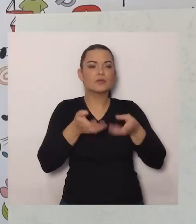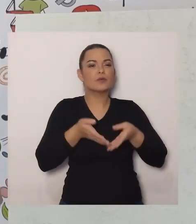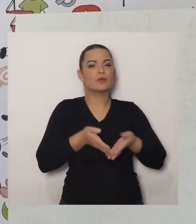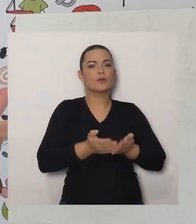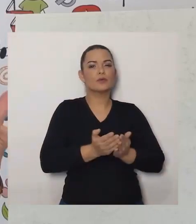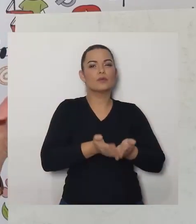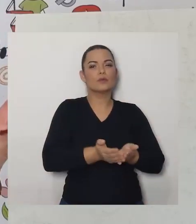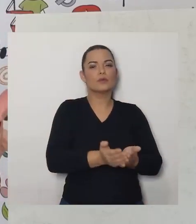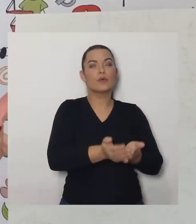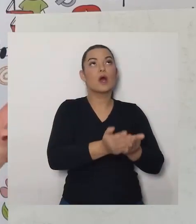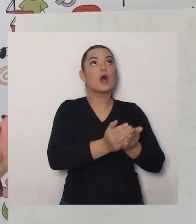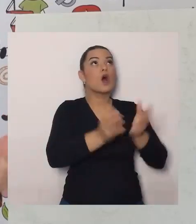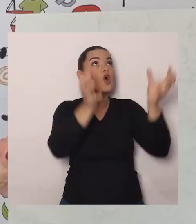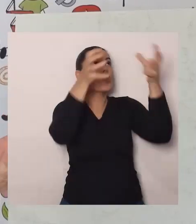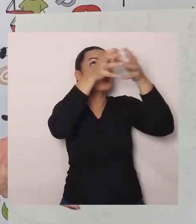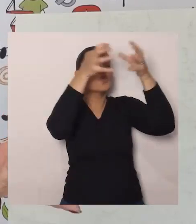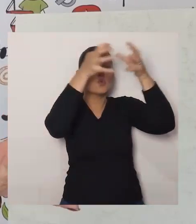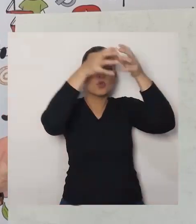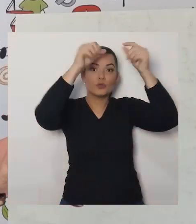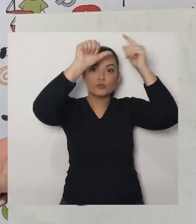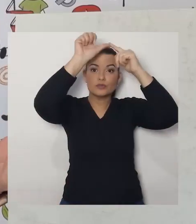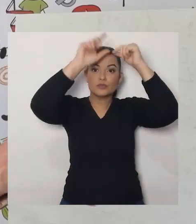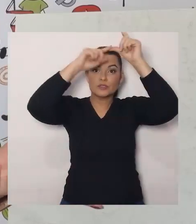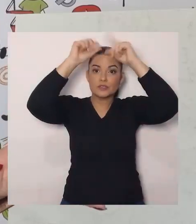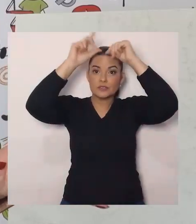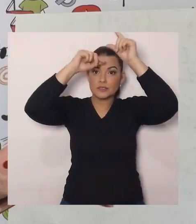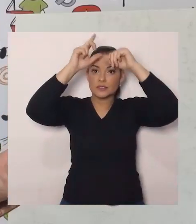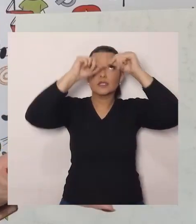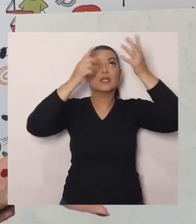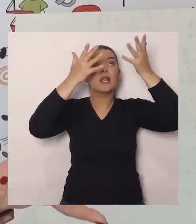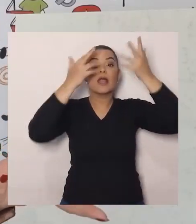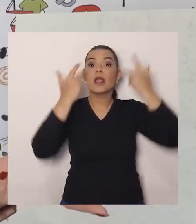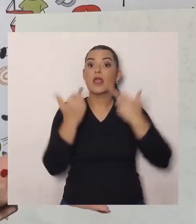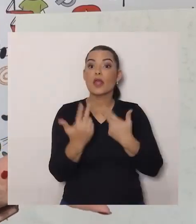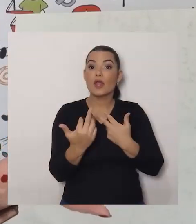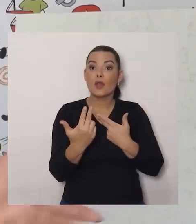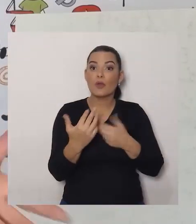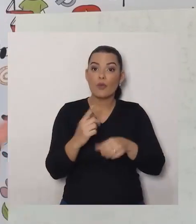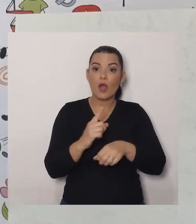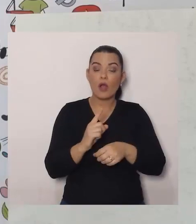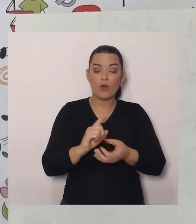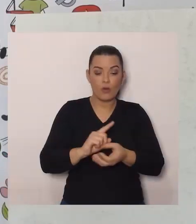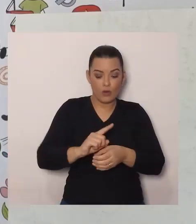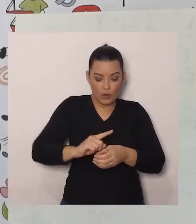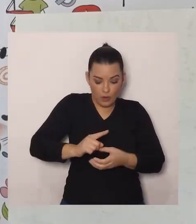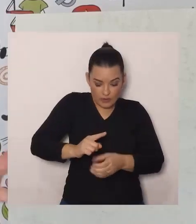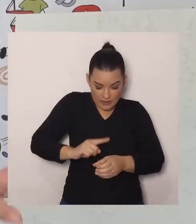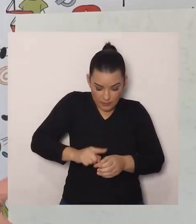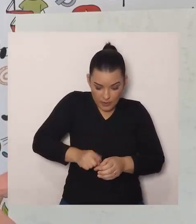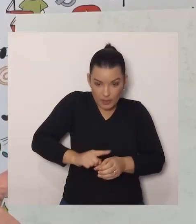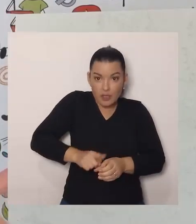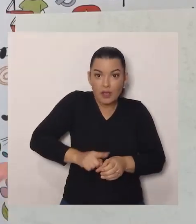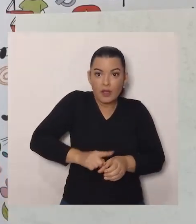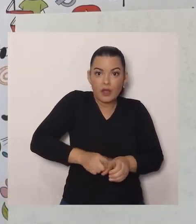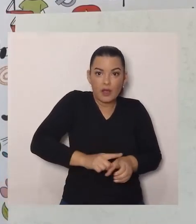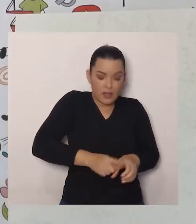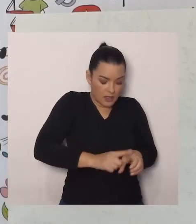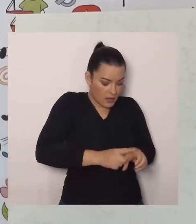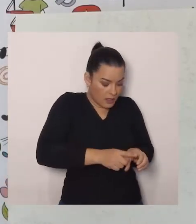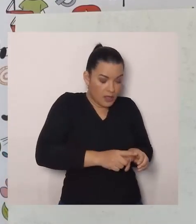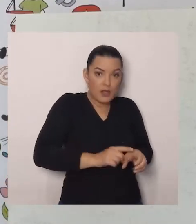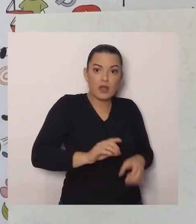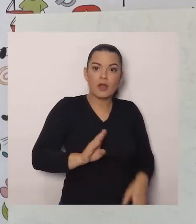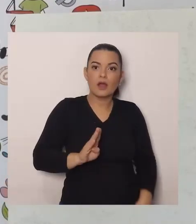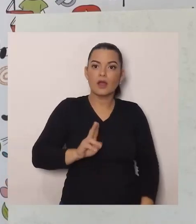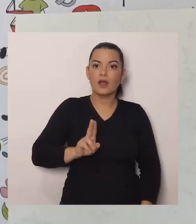A constelação, Ela servia, Para eles, Como uma bússola, E eles conseguiam, Navegar, Sem